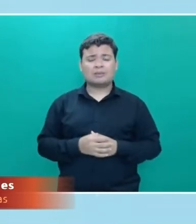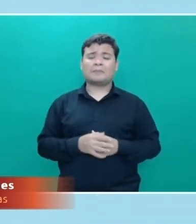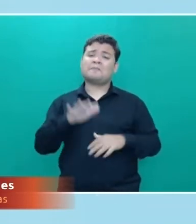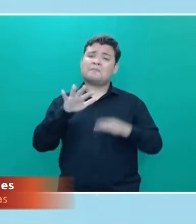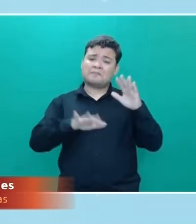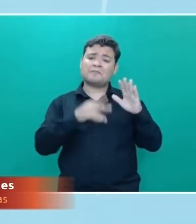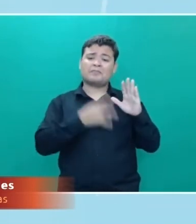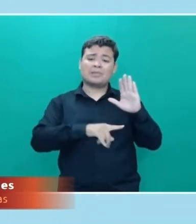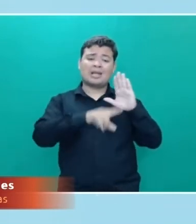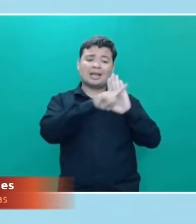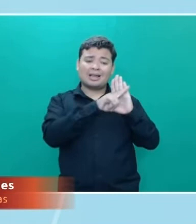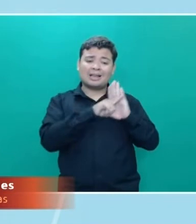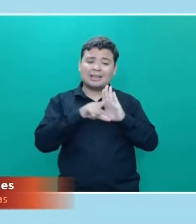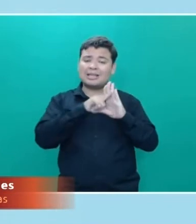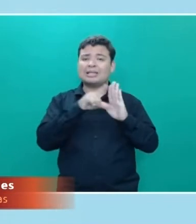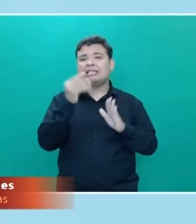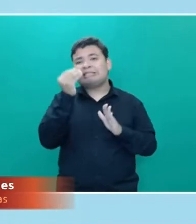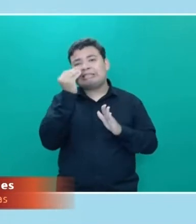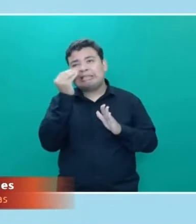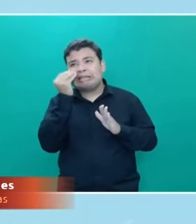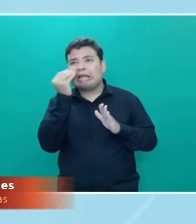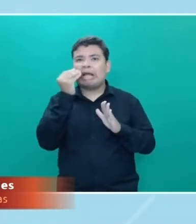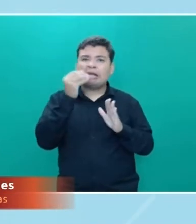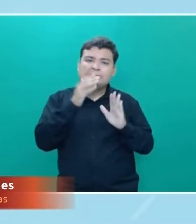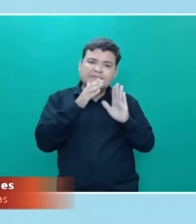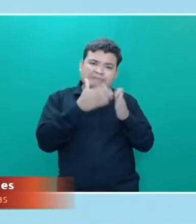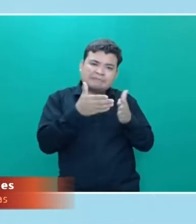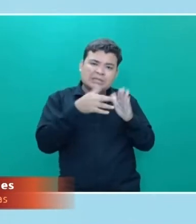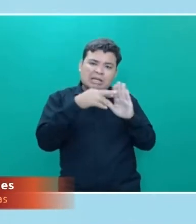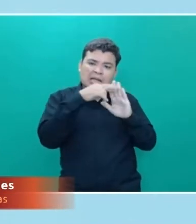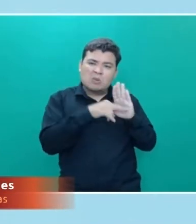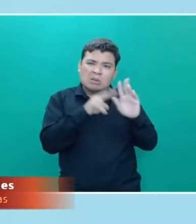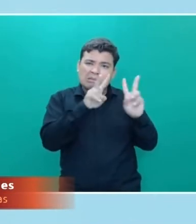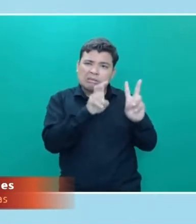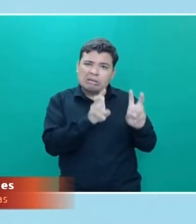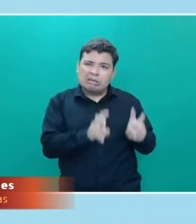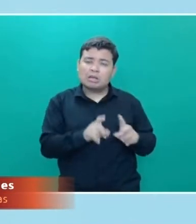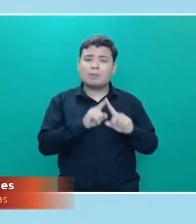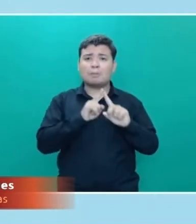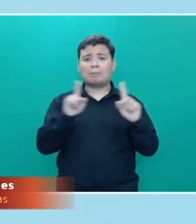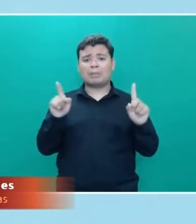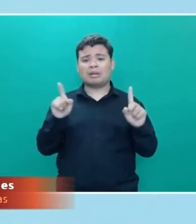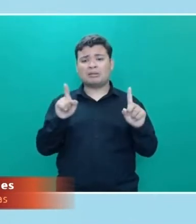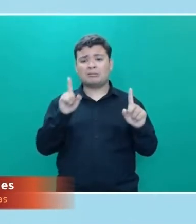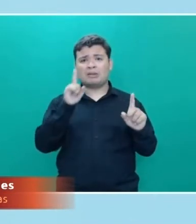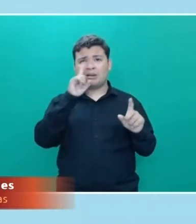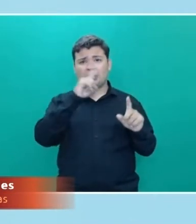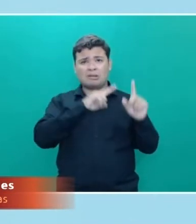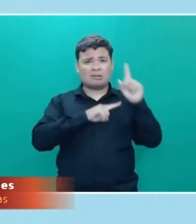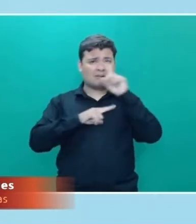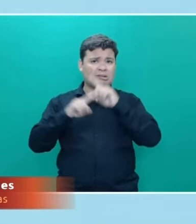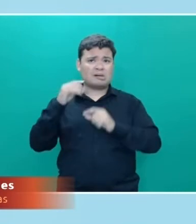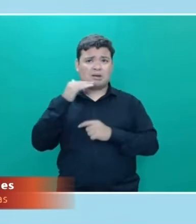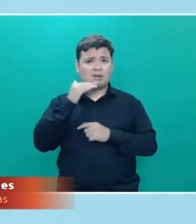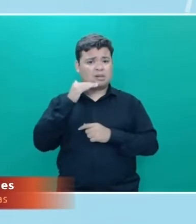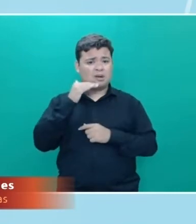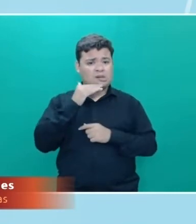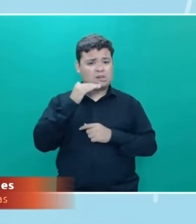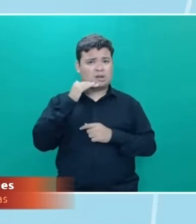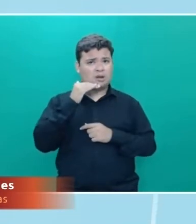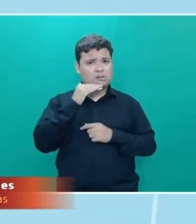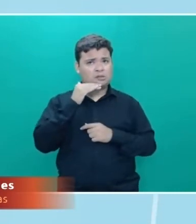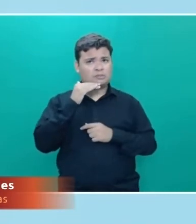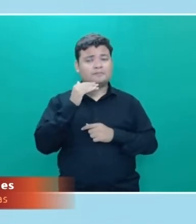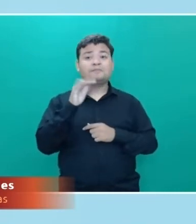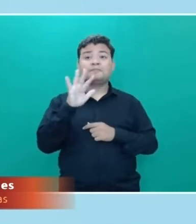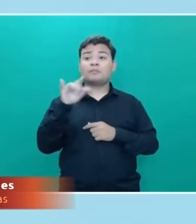abordar, ela até tenta regulamentar o tema, porém, muitas vezes, de forma ineficiente. Então, a gente precisa avançar mais, o